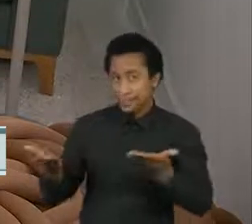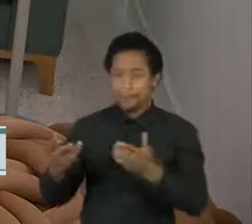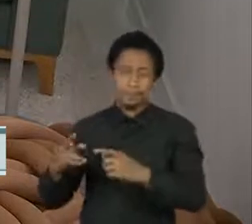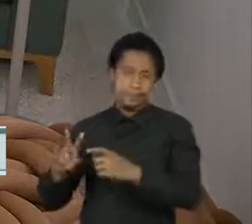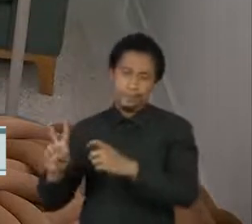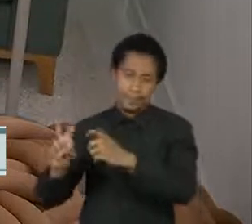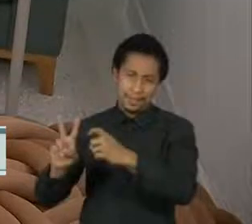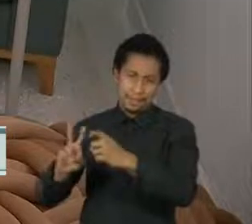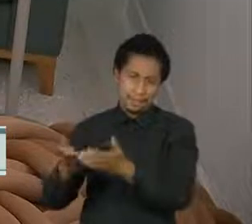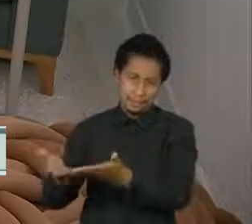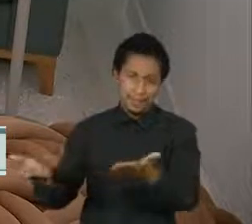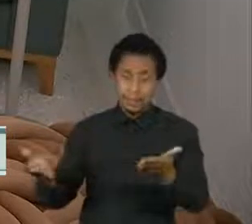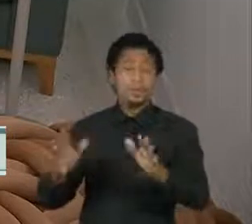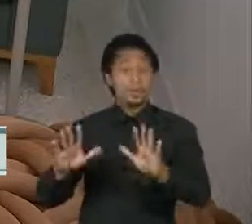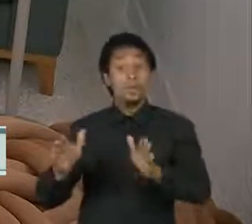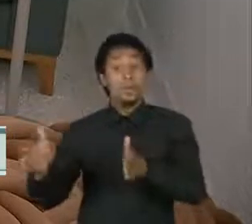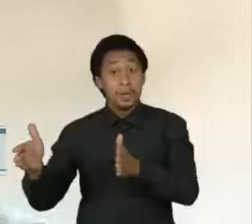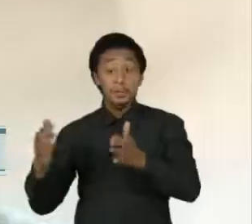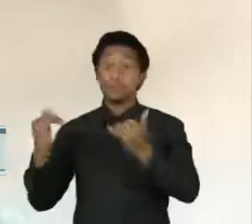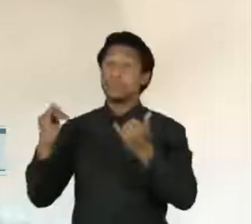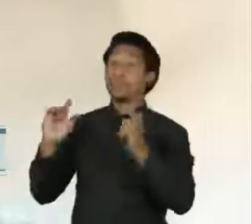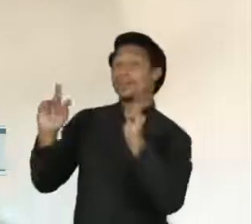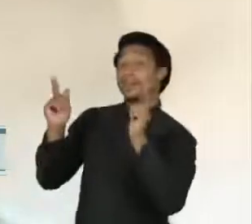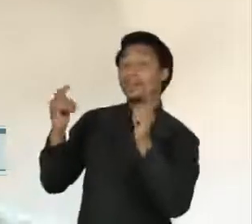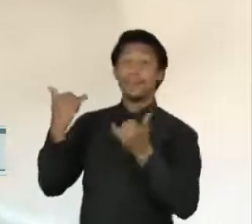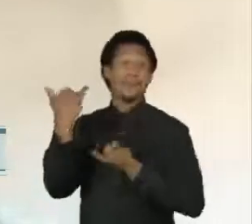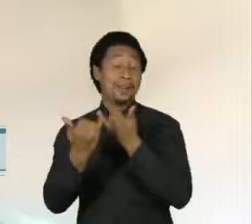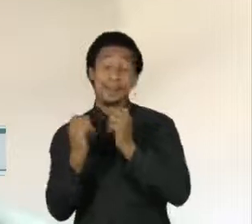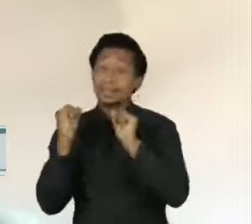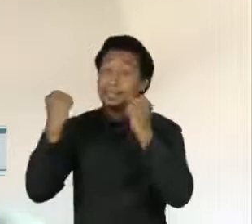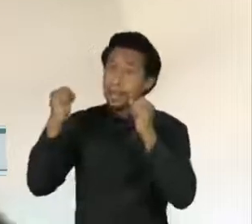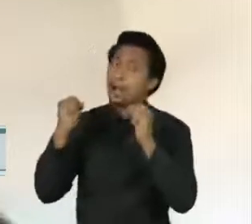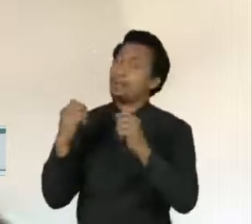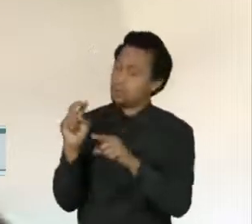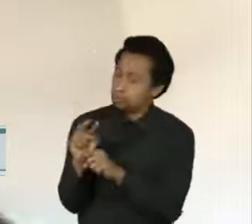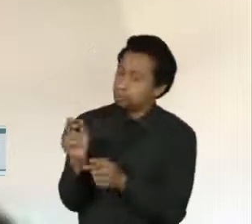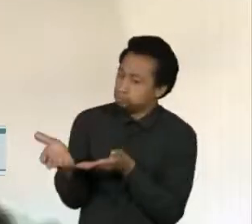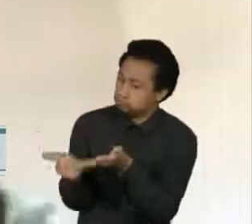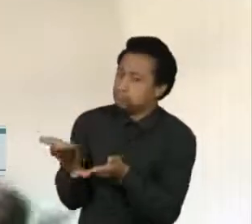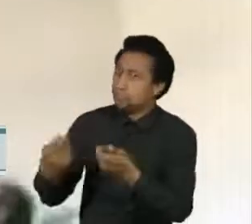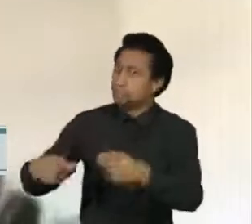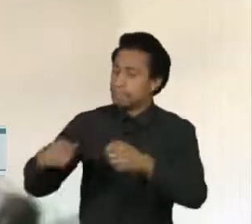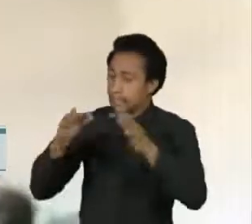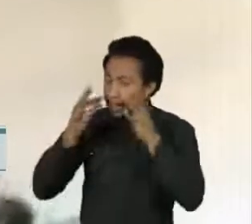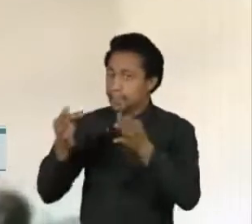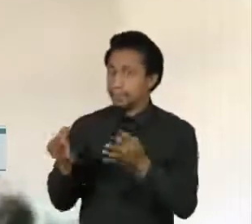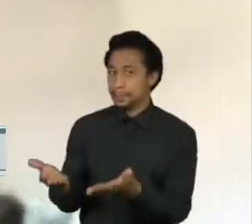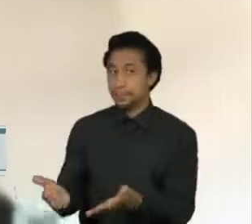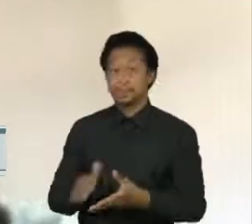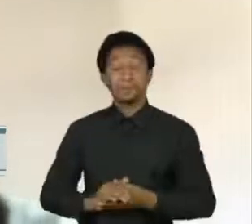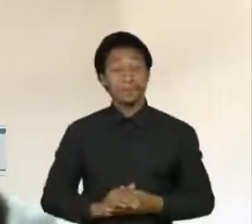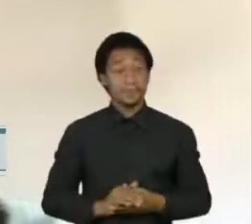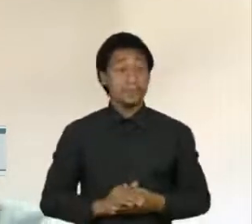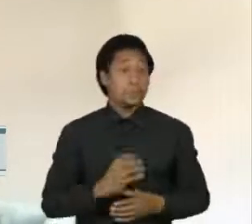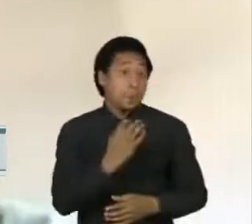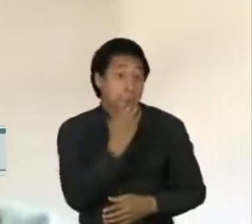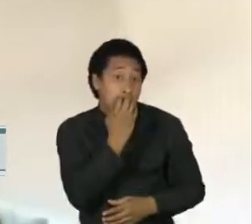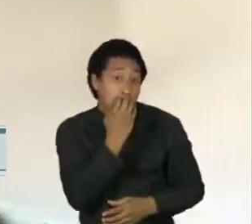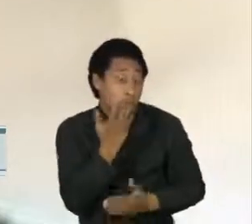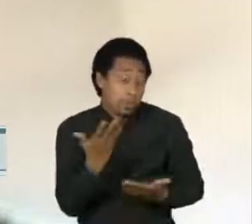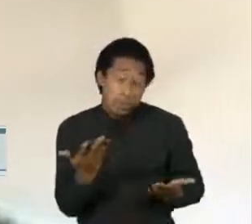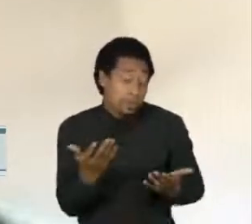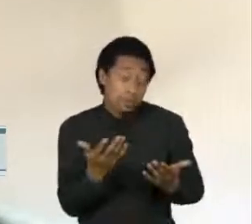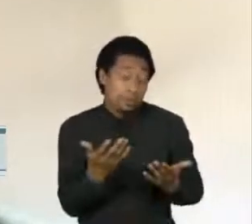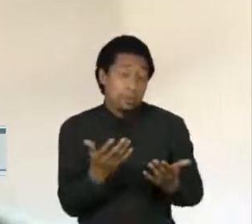momentos de lazer e de atividade física. Se lembrar também, é um paciente que vai ficar uma boa parte do tempo